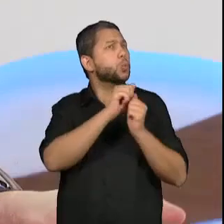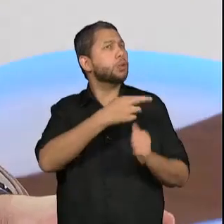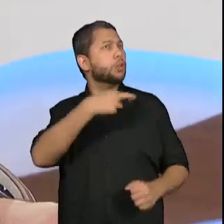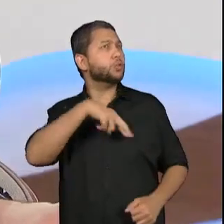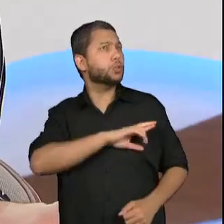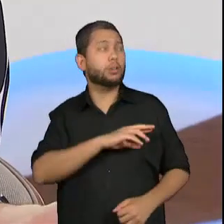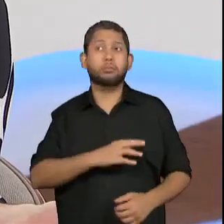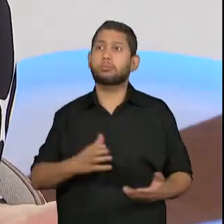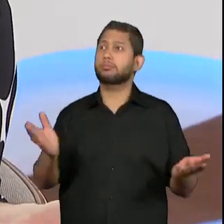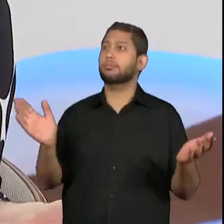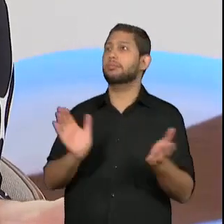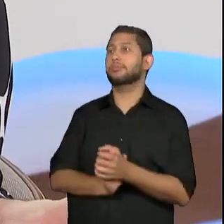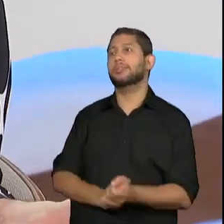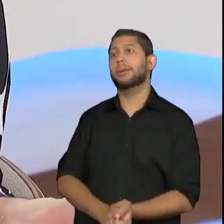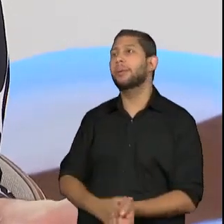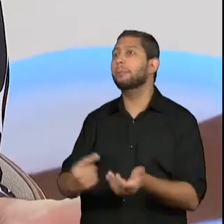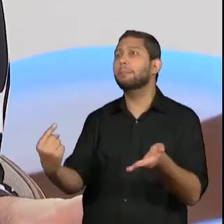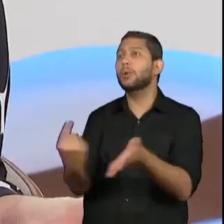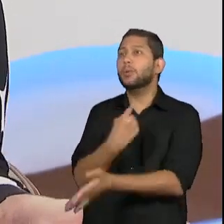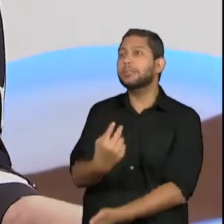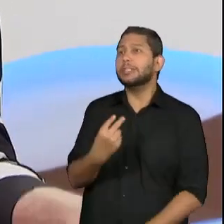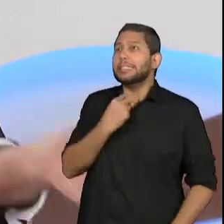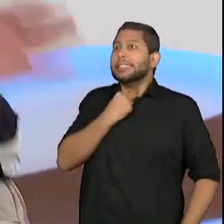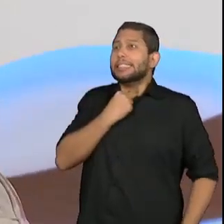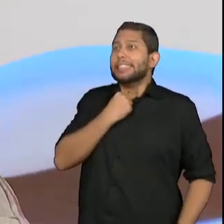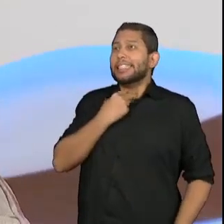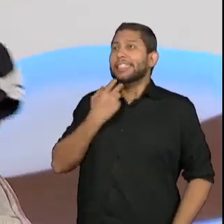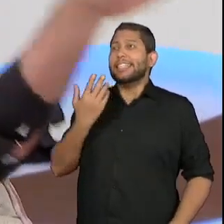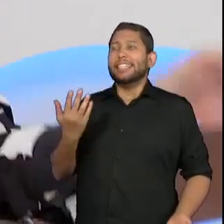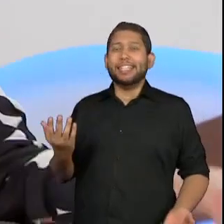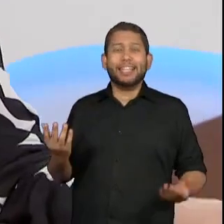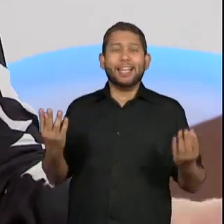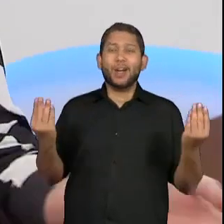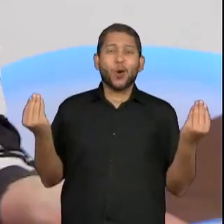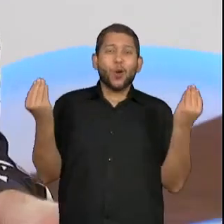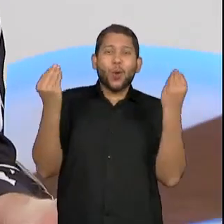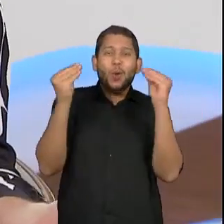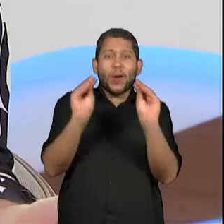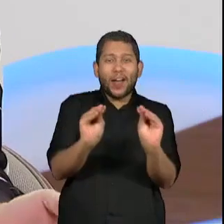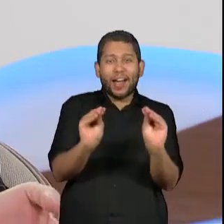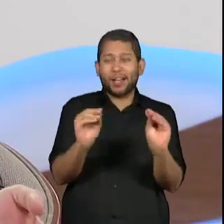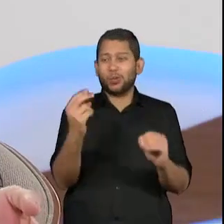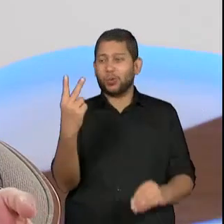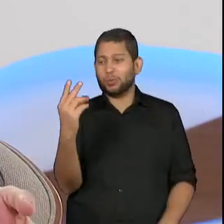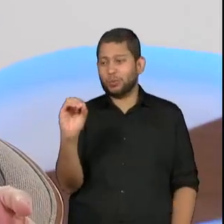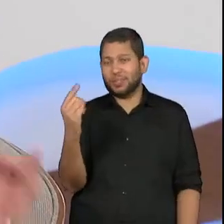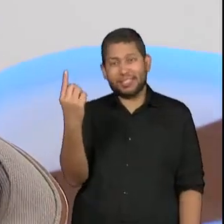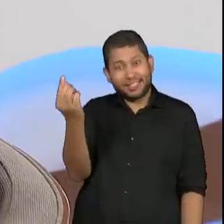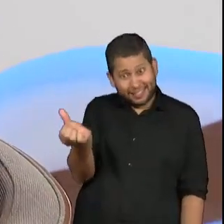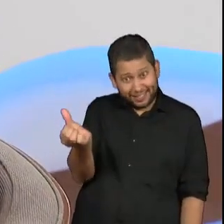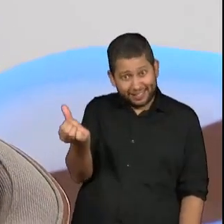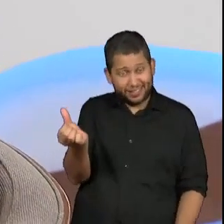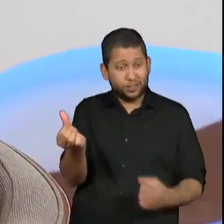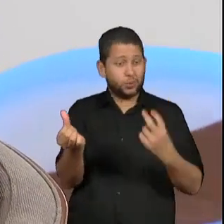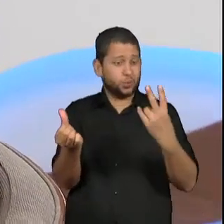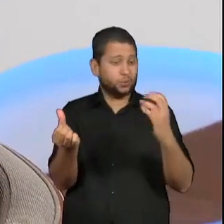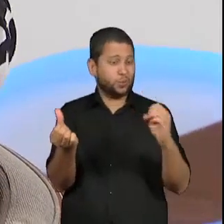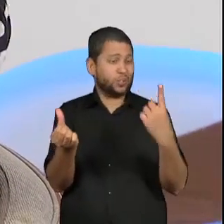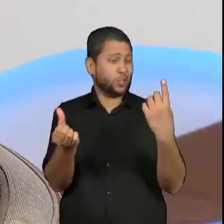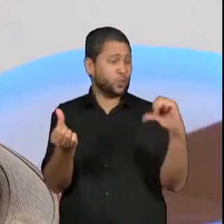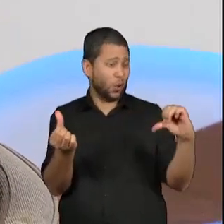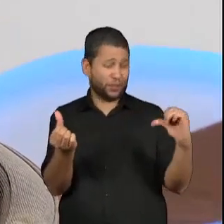ninguém vai fazer uma pergunta mais difícil para mim hoje aqui, que é colocar em dualidade o carnaval de 2016 e o carnaval de 2019.